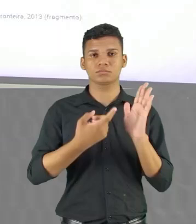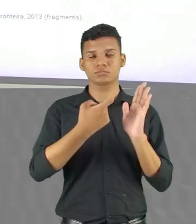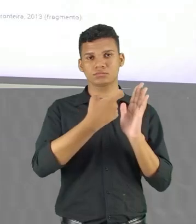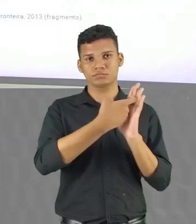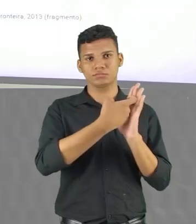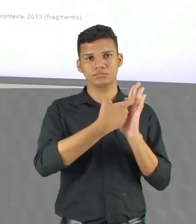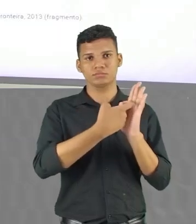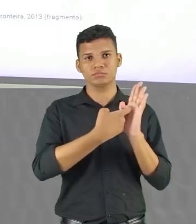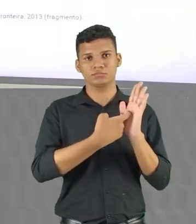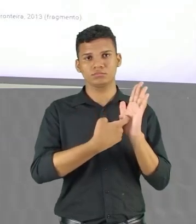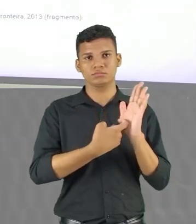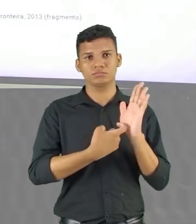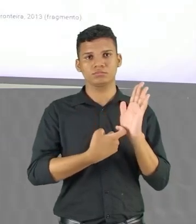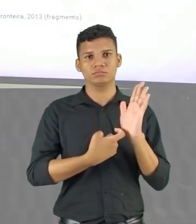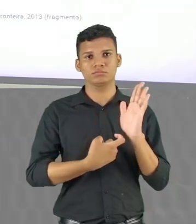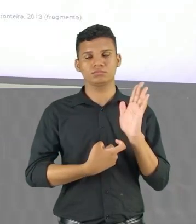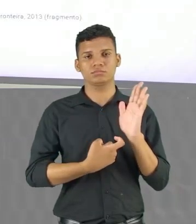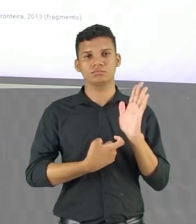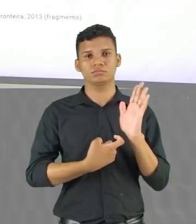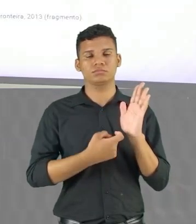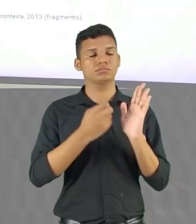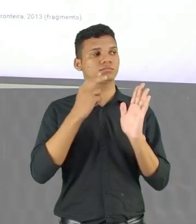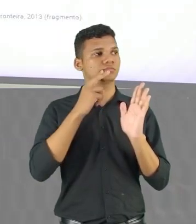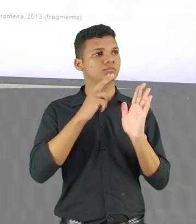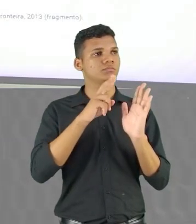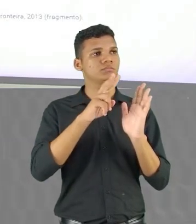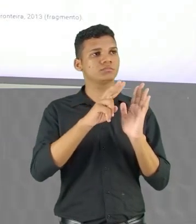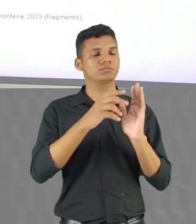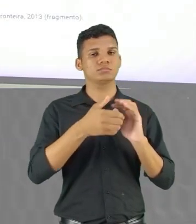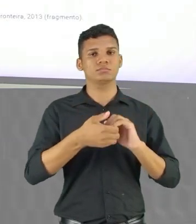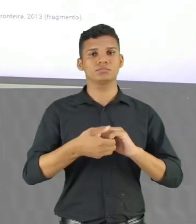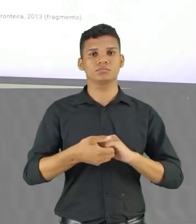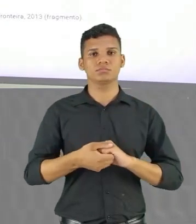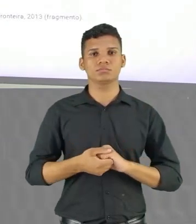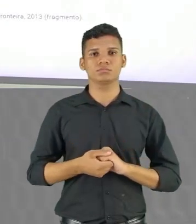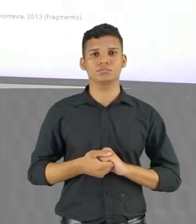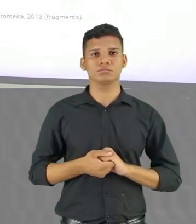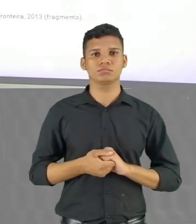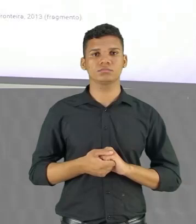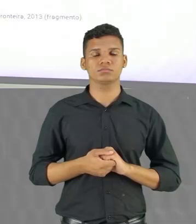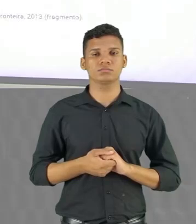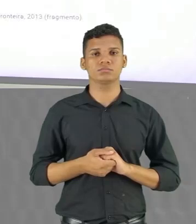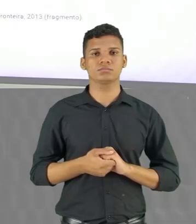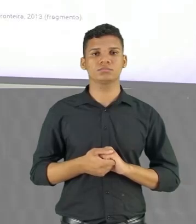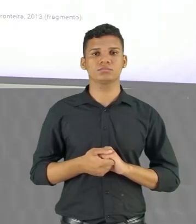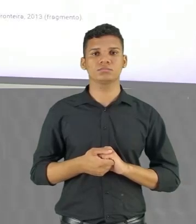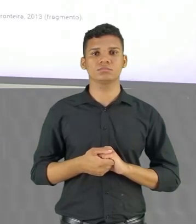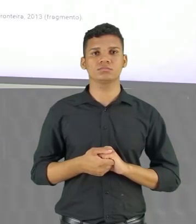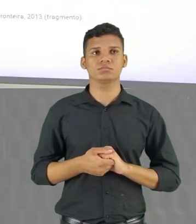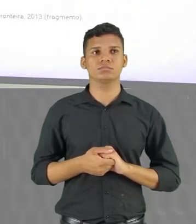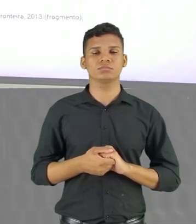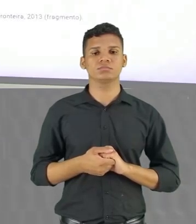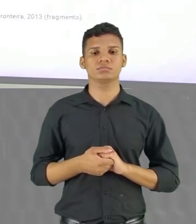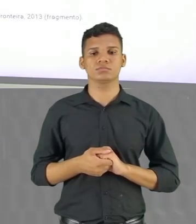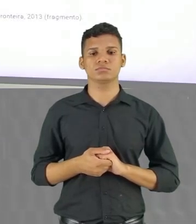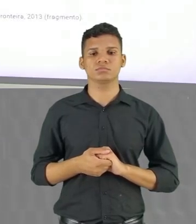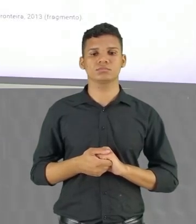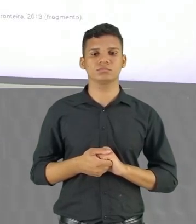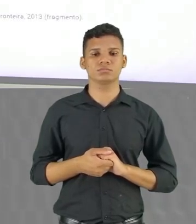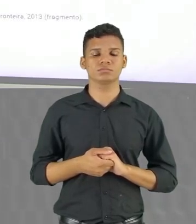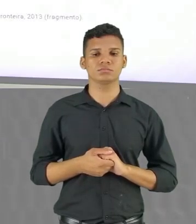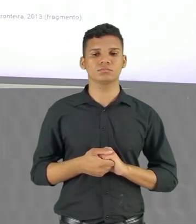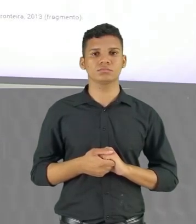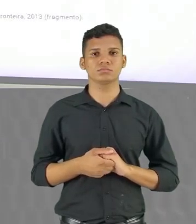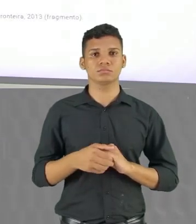Tive quatro amores eternos O primeiro Era moça donzela O segundo Eclipse